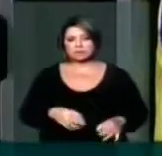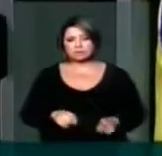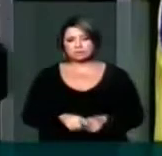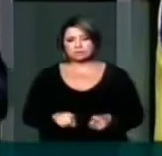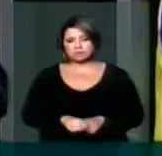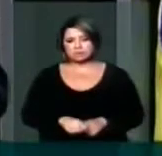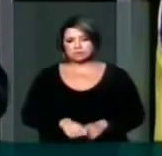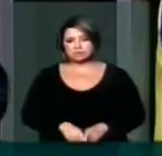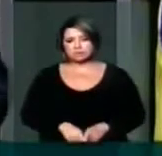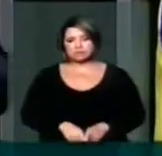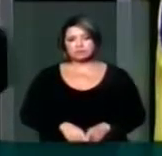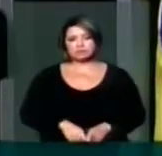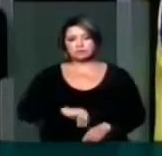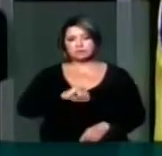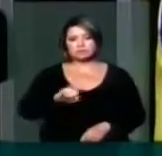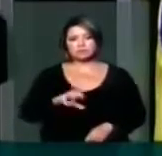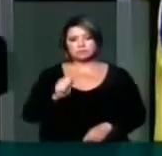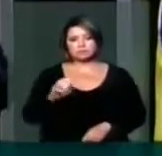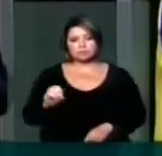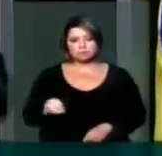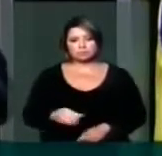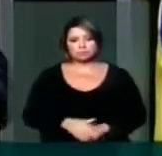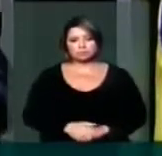região de Gilboés seja